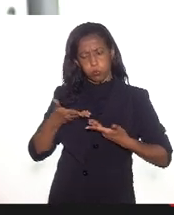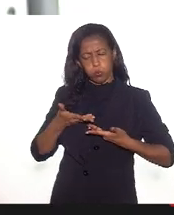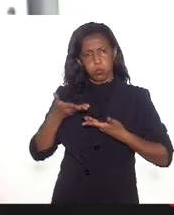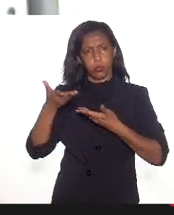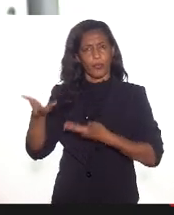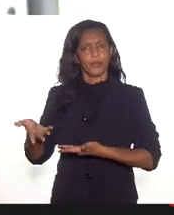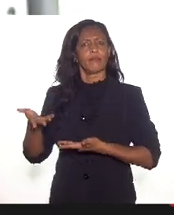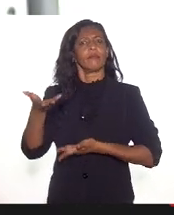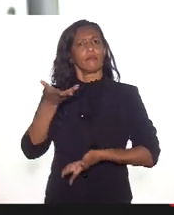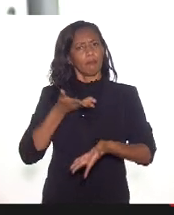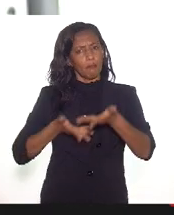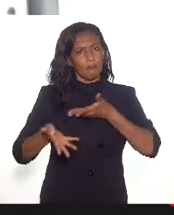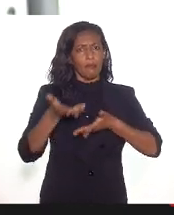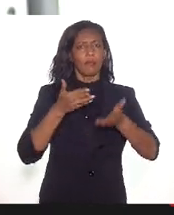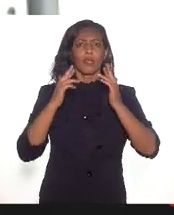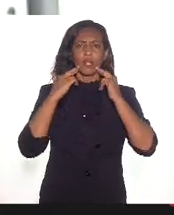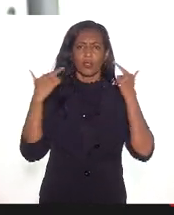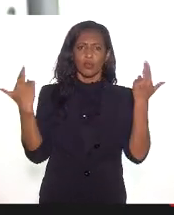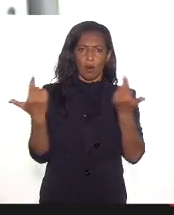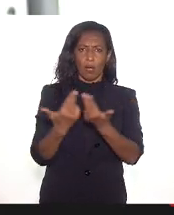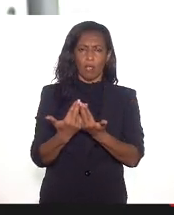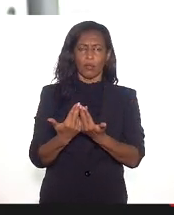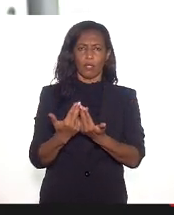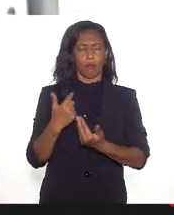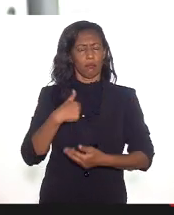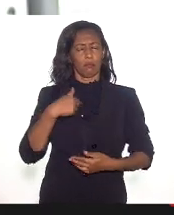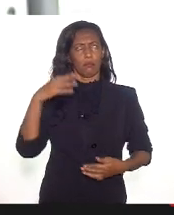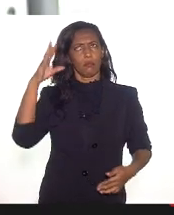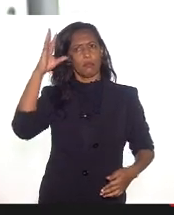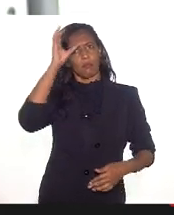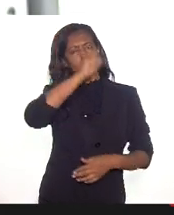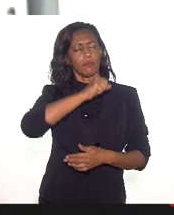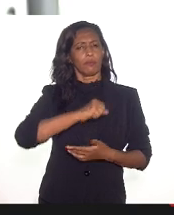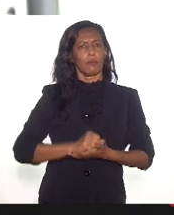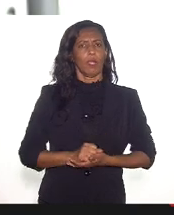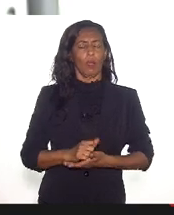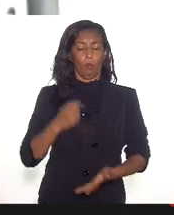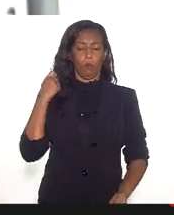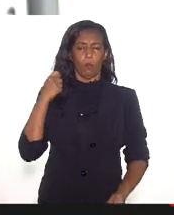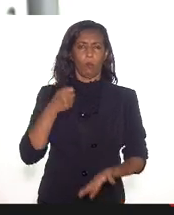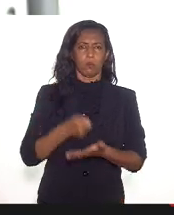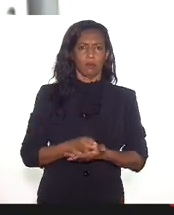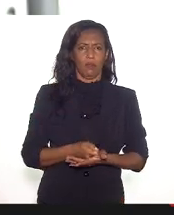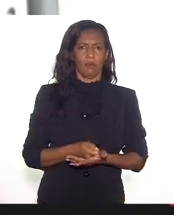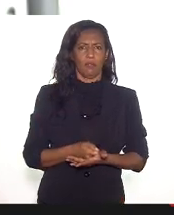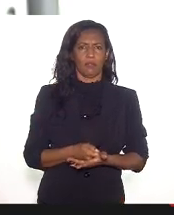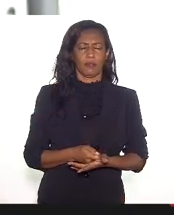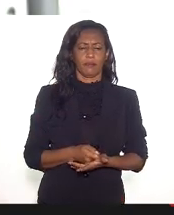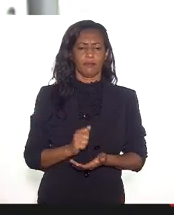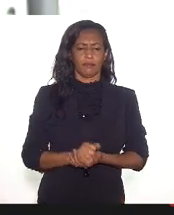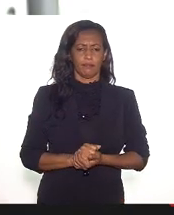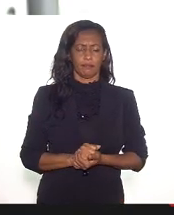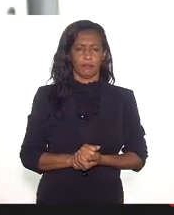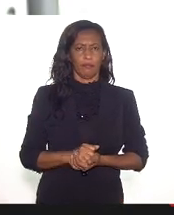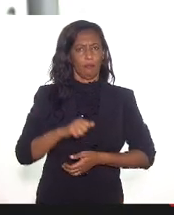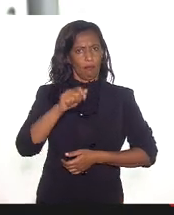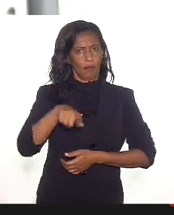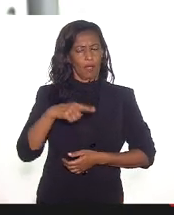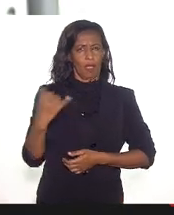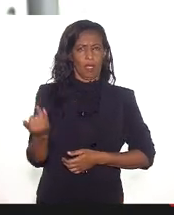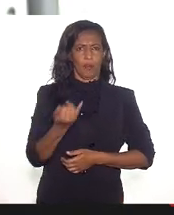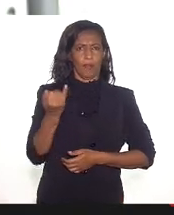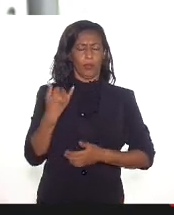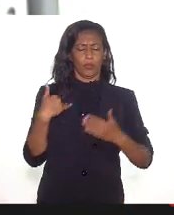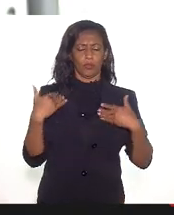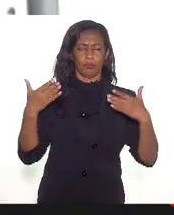para participar de uma audiência como essa, eu compreendo que é um dever mesmo. Então, é importante estar